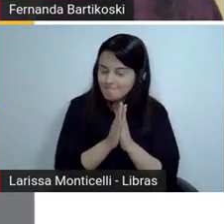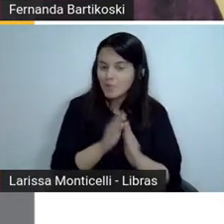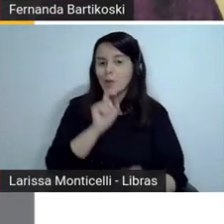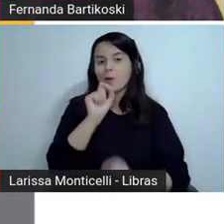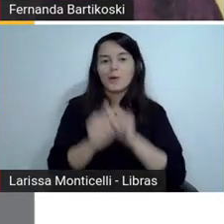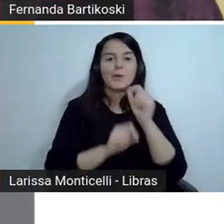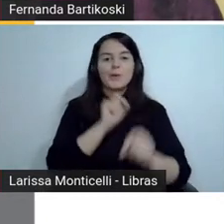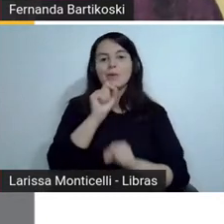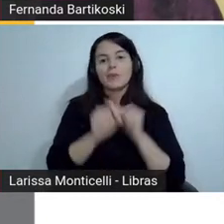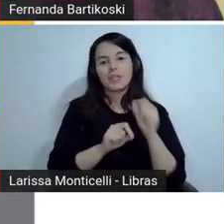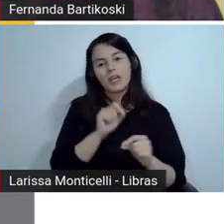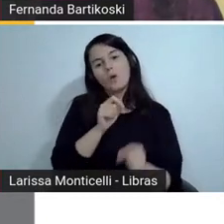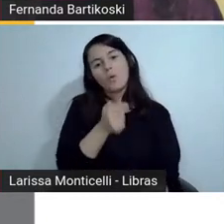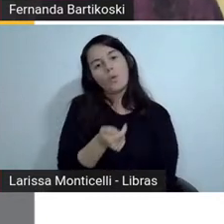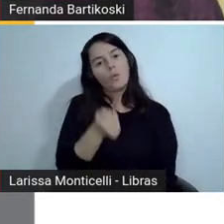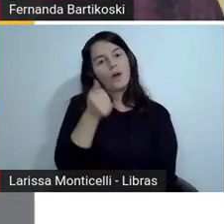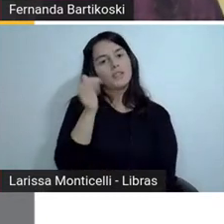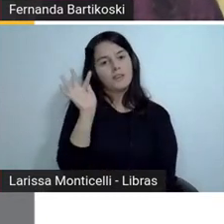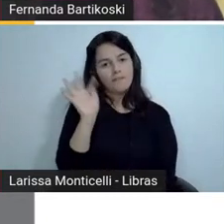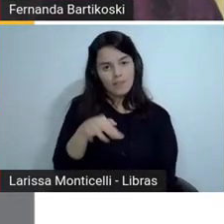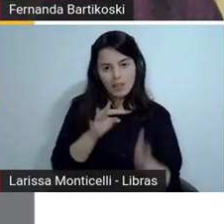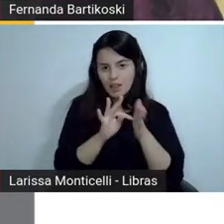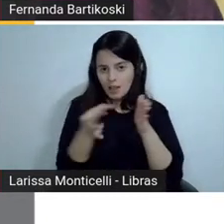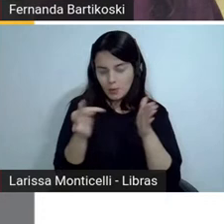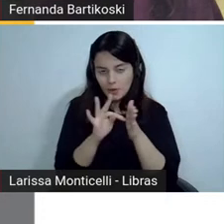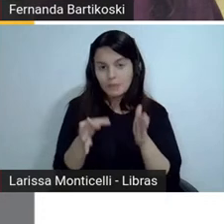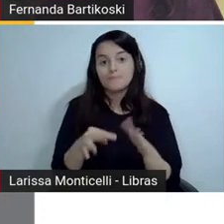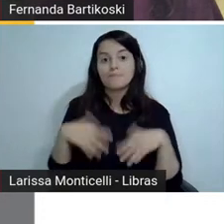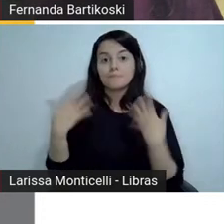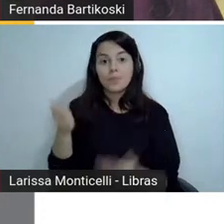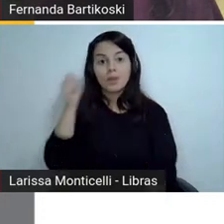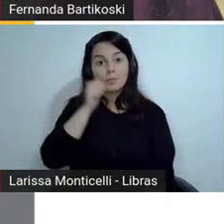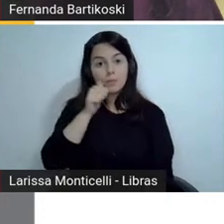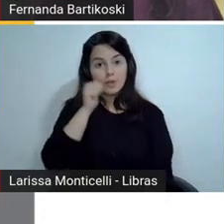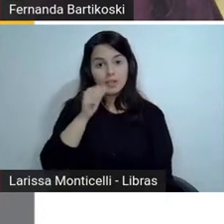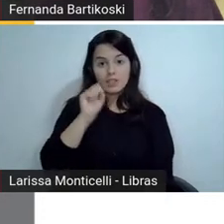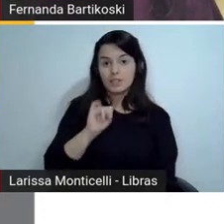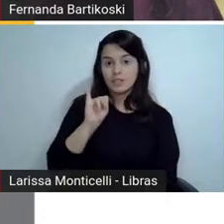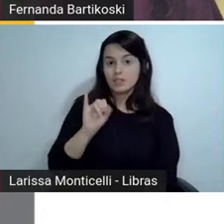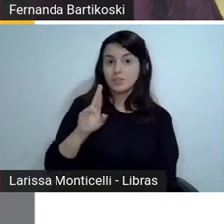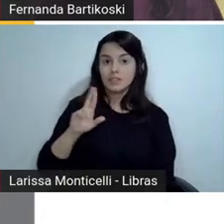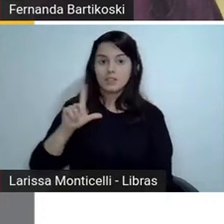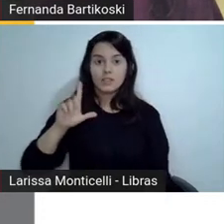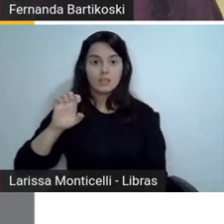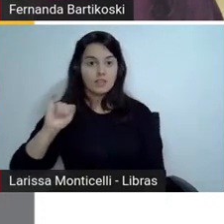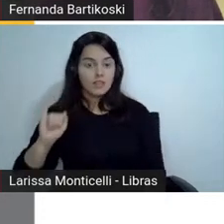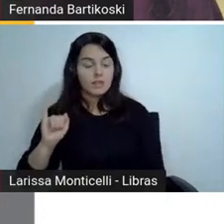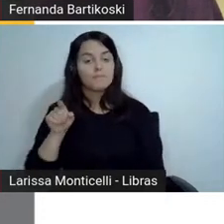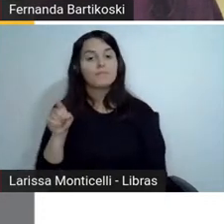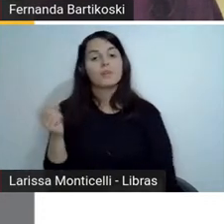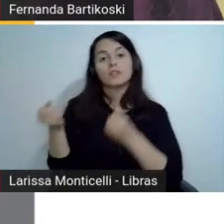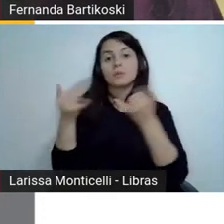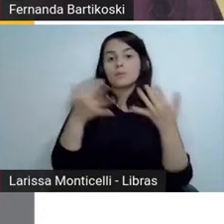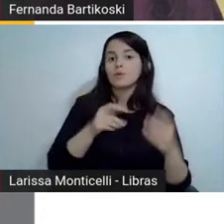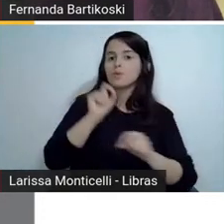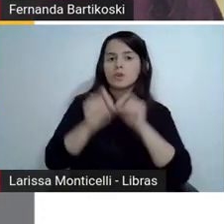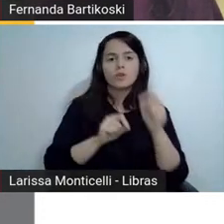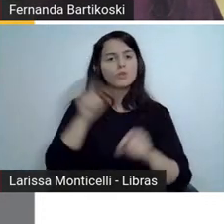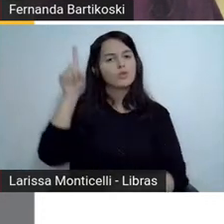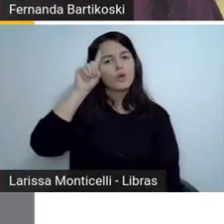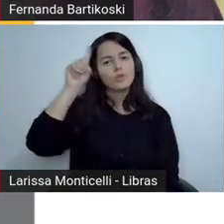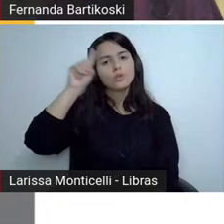A professora Cirlei, por exemplo, diz que trabalha a leitura todos os dias com os alunos. A professora Rosaura